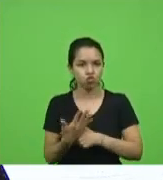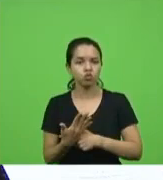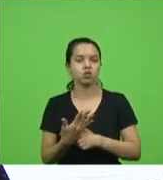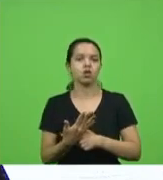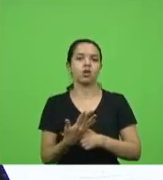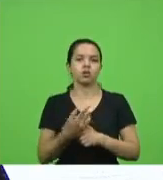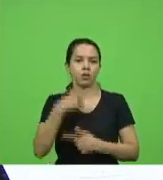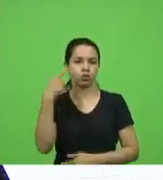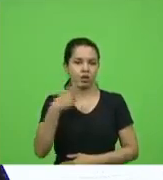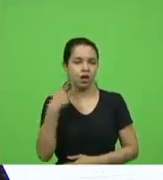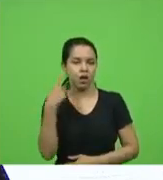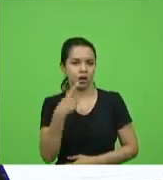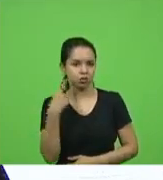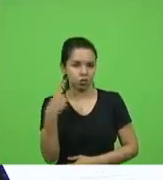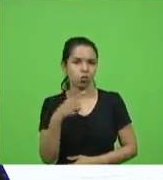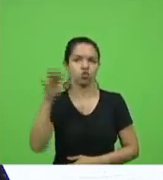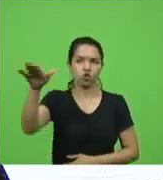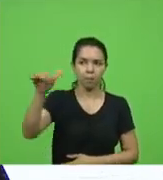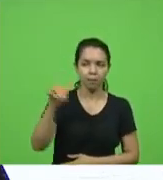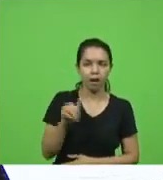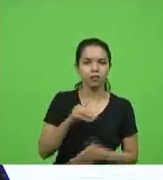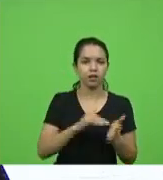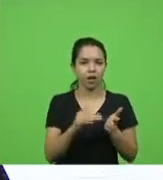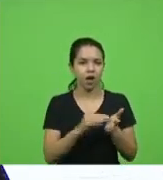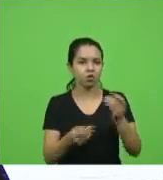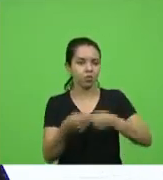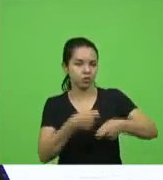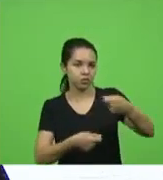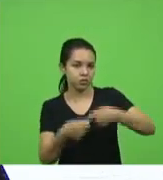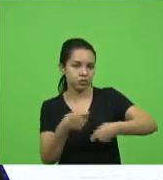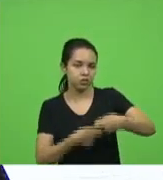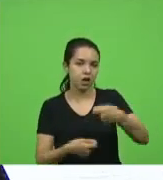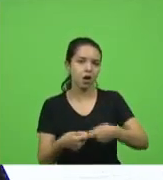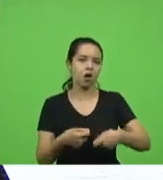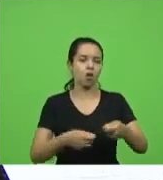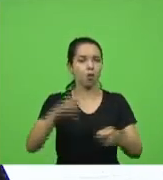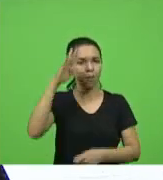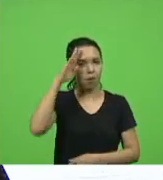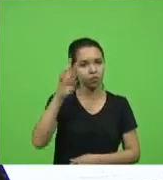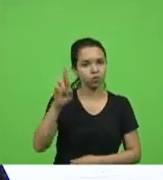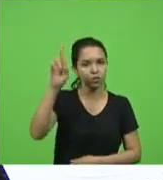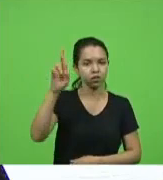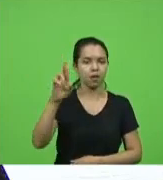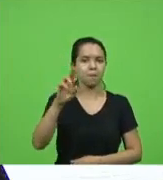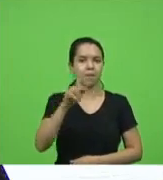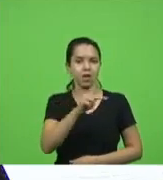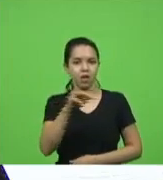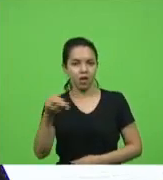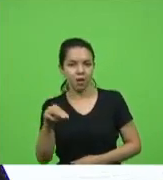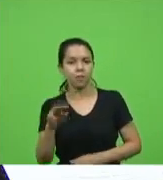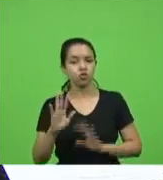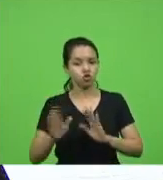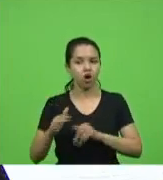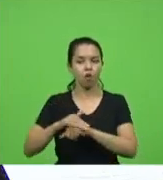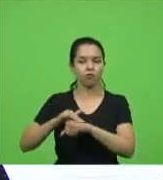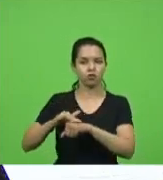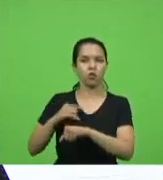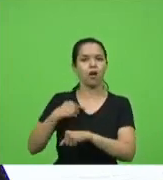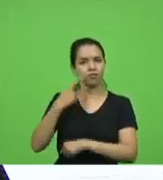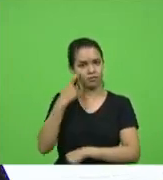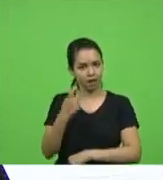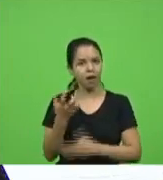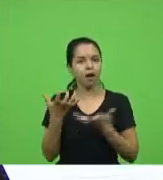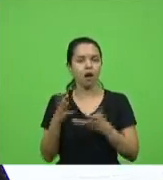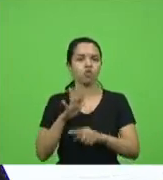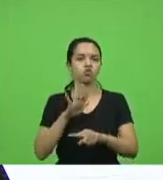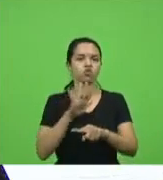com certeza Paulo Eli secretário de administração o comandante-geral da PM que já conversou comigo é interessado quer ajudar